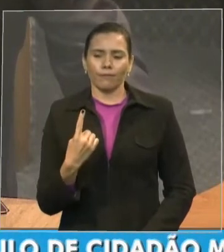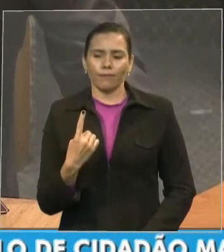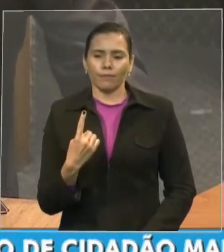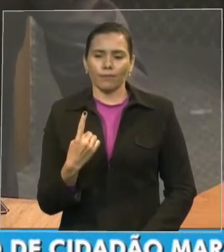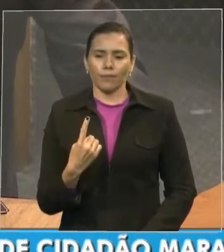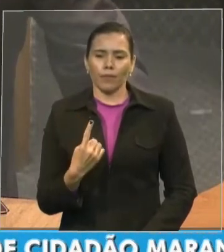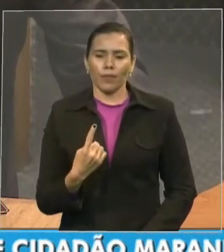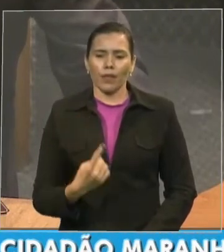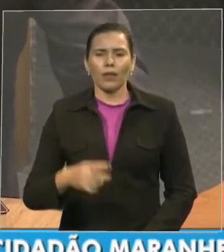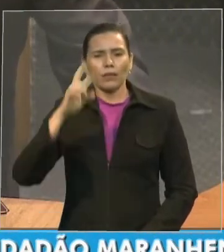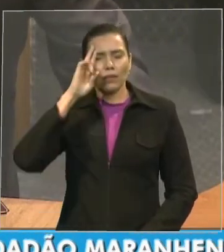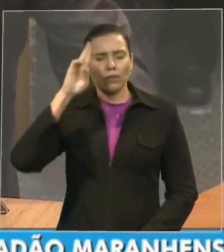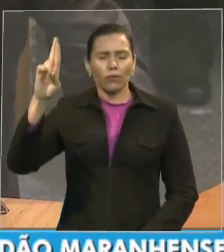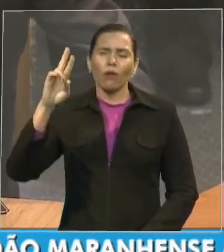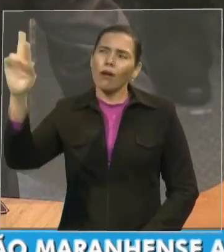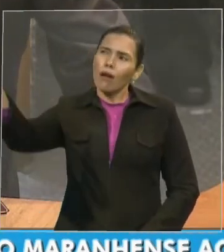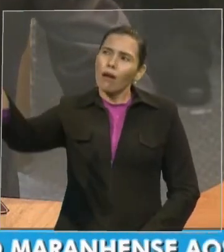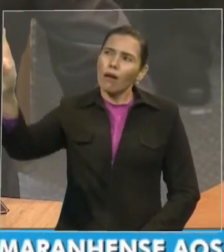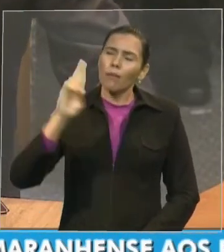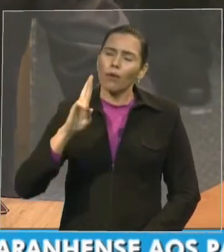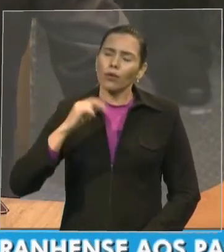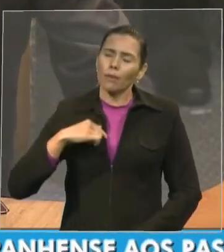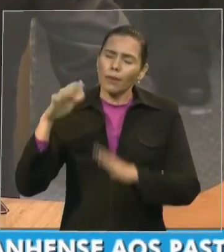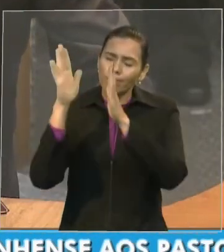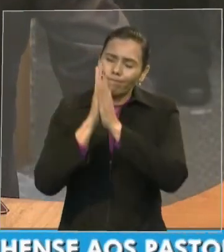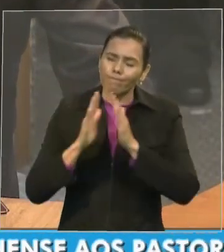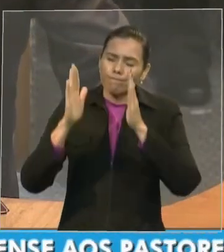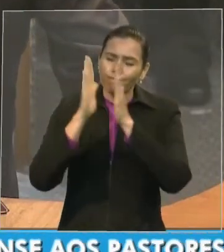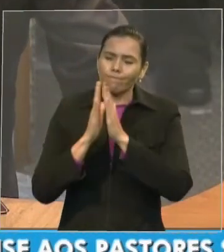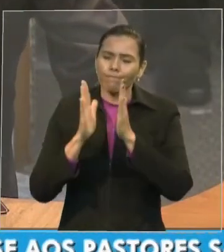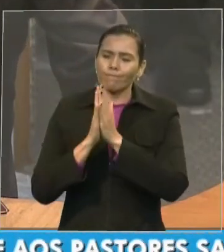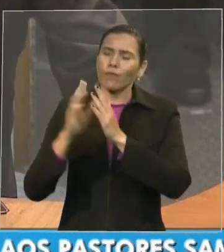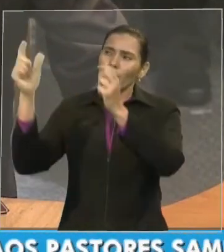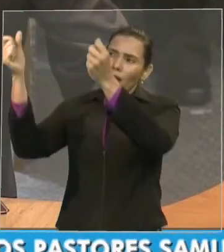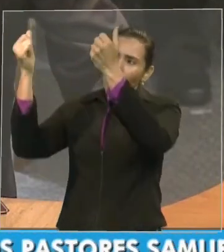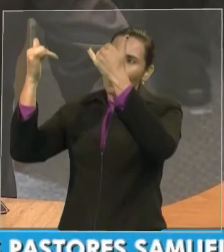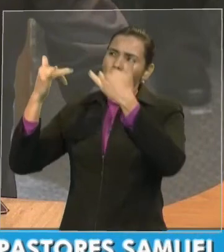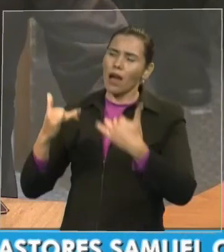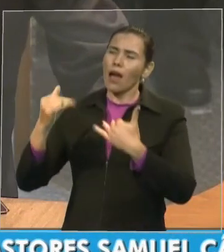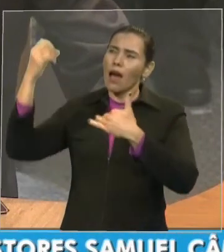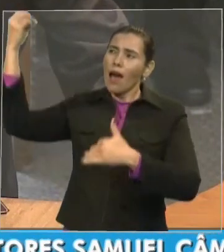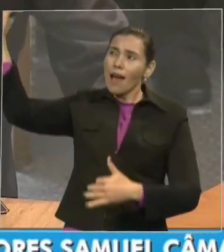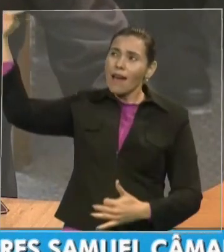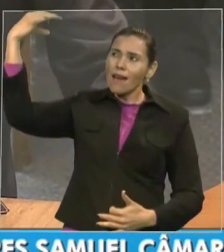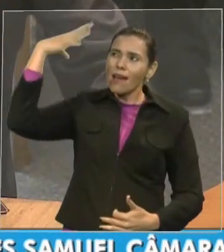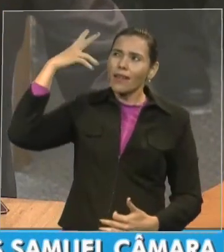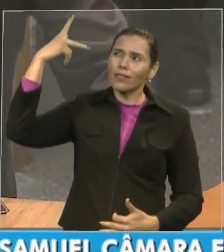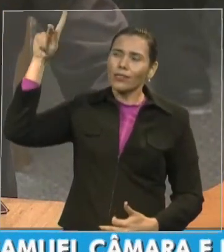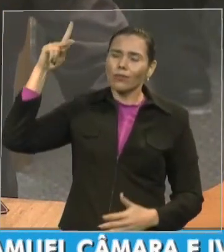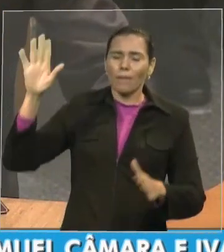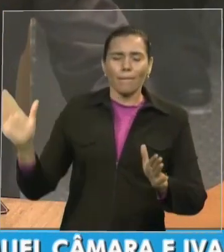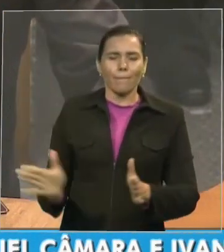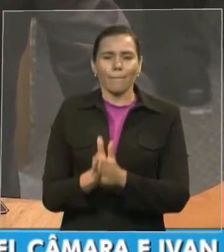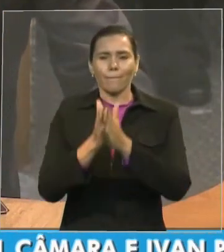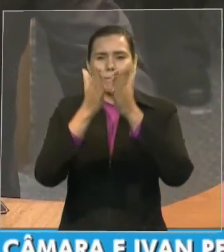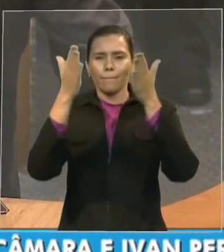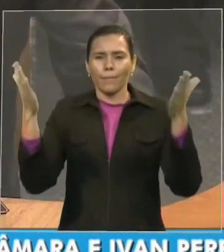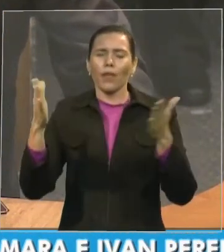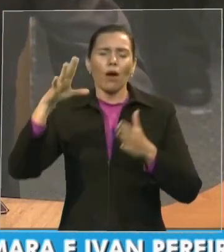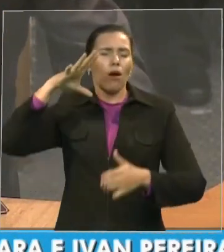respondendo as nossas orações e nos concedendo a Tua graça maravilhosa ouve-nos ó Deus